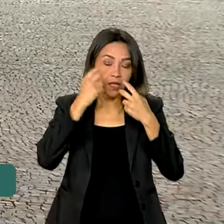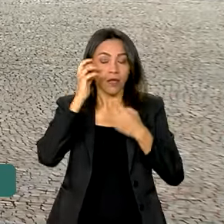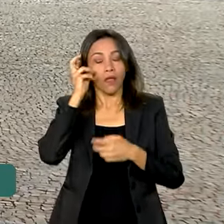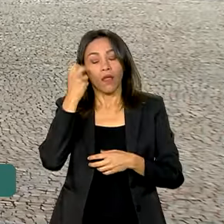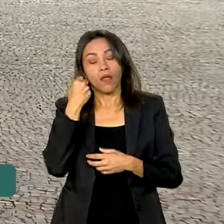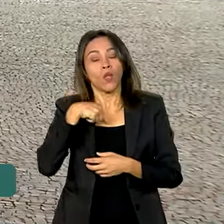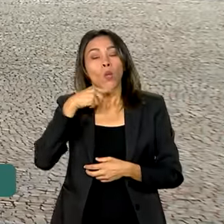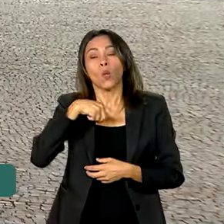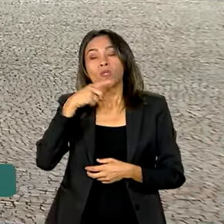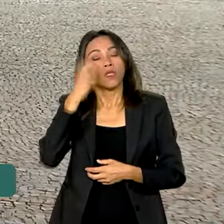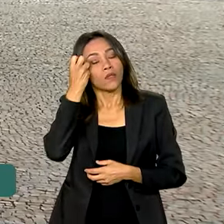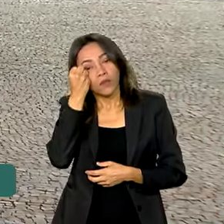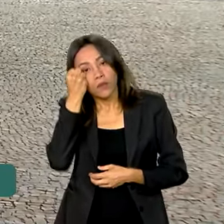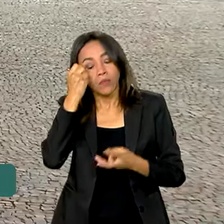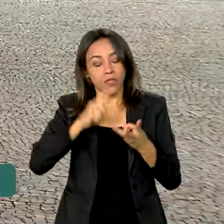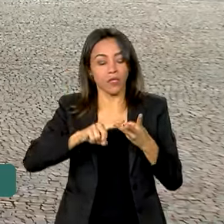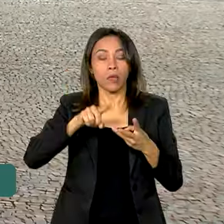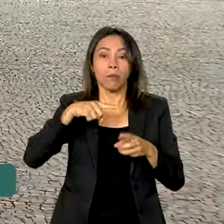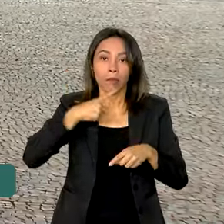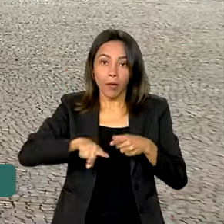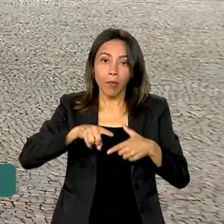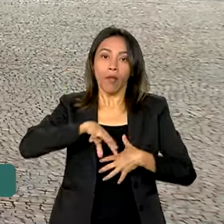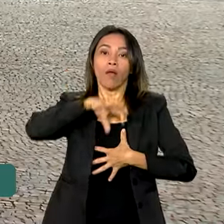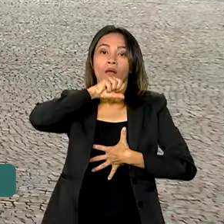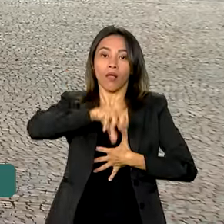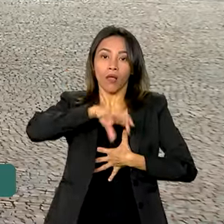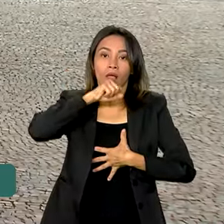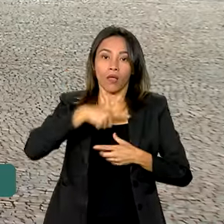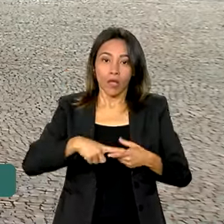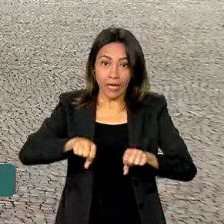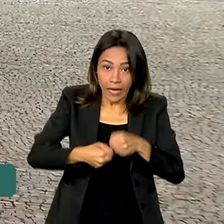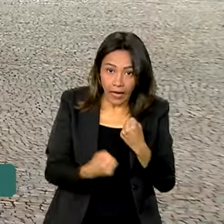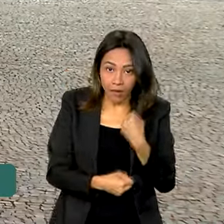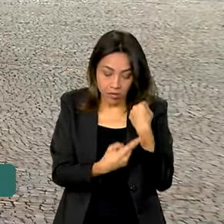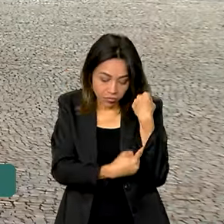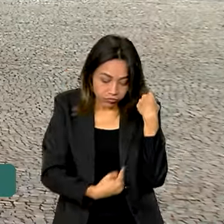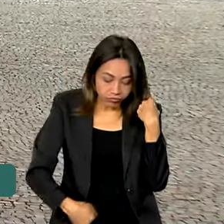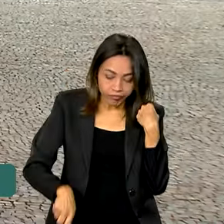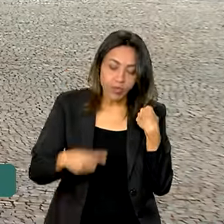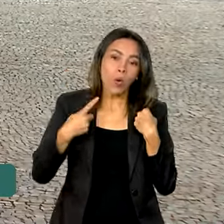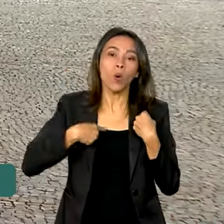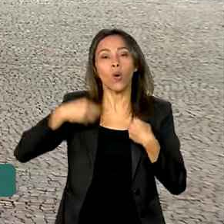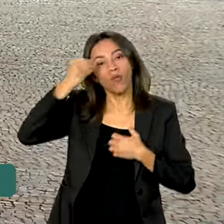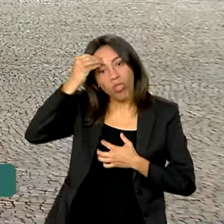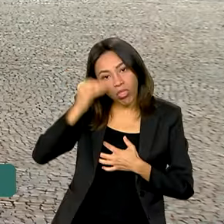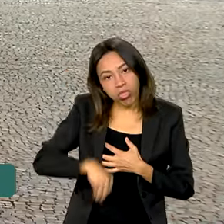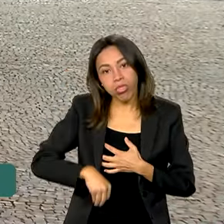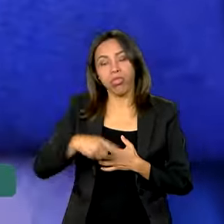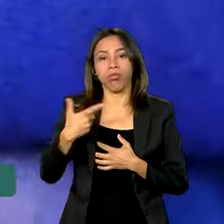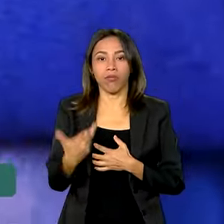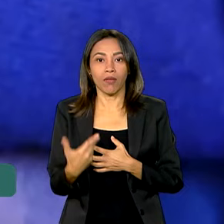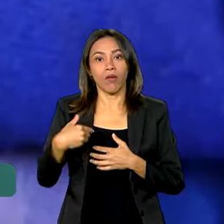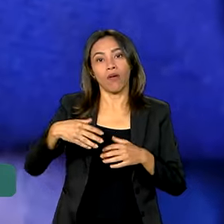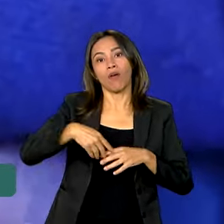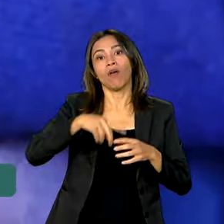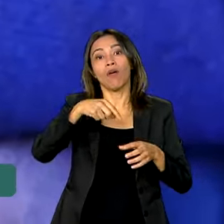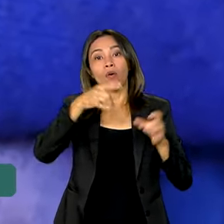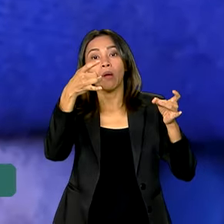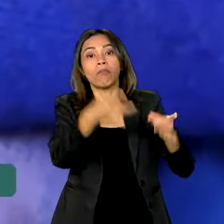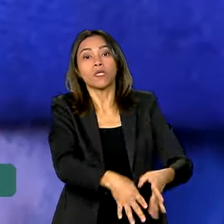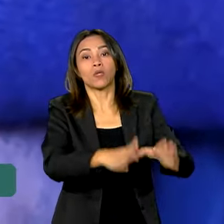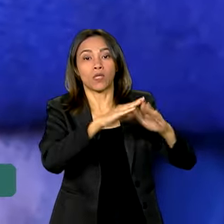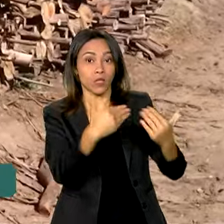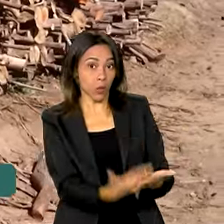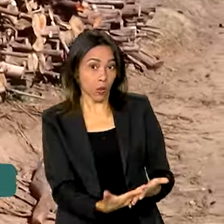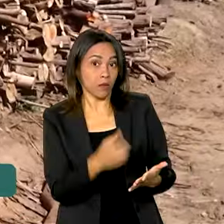sono, problemas respiratórios, fraturas e lesões e evasão ou baixo rendimento escolar. Denúncias de trabalho